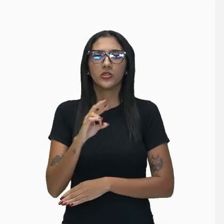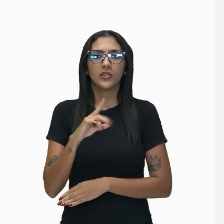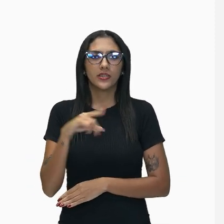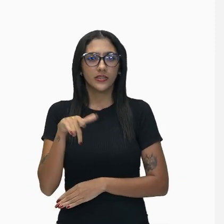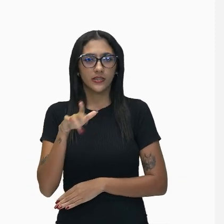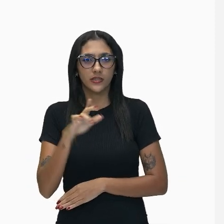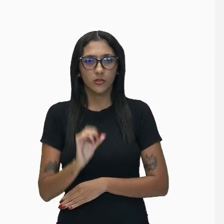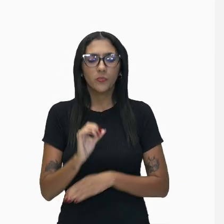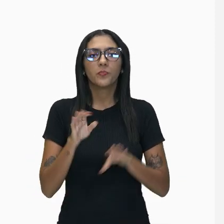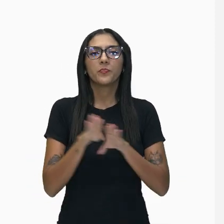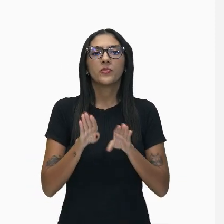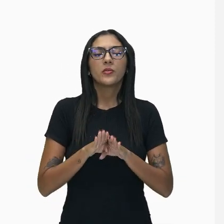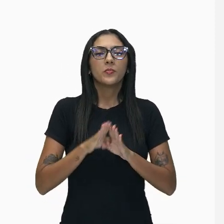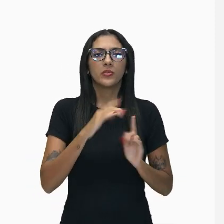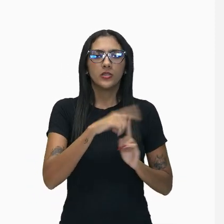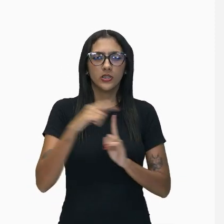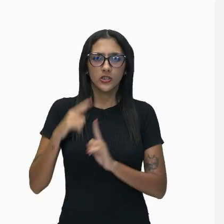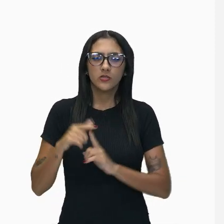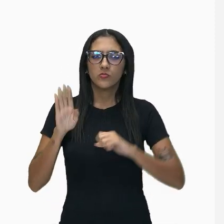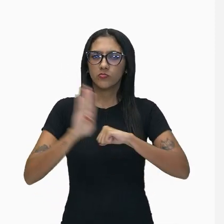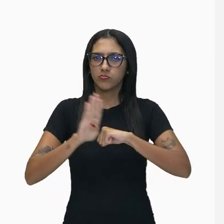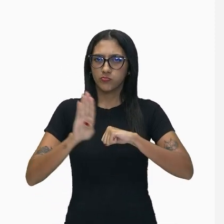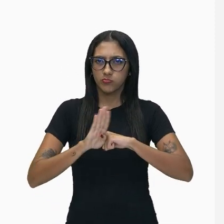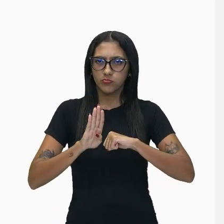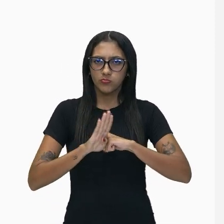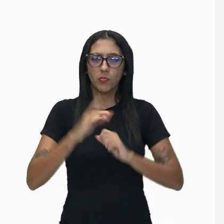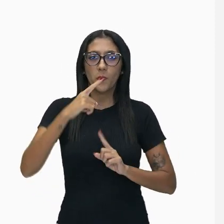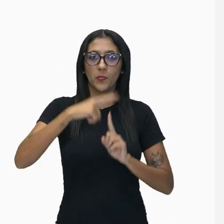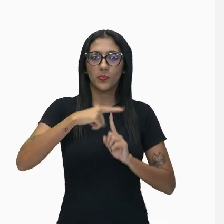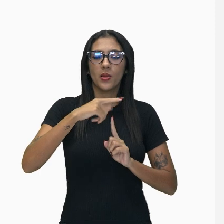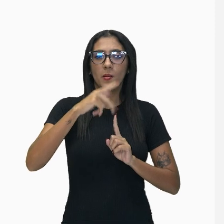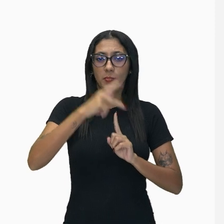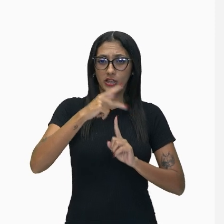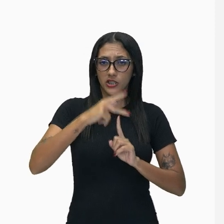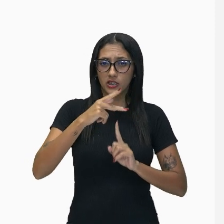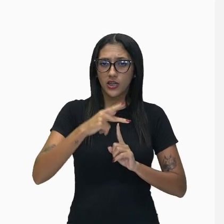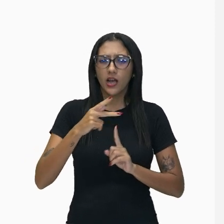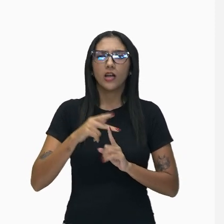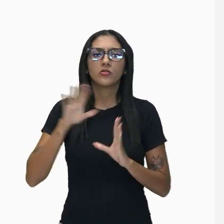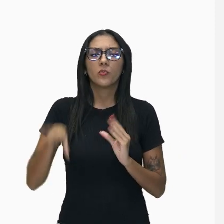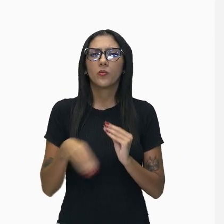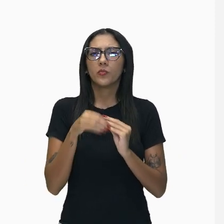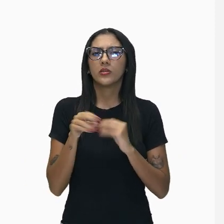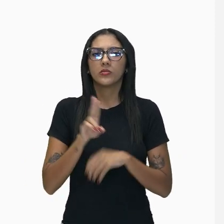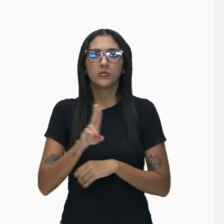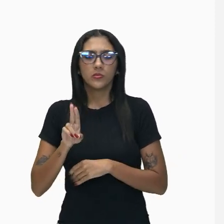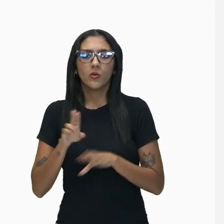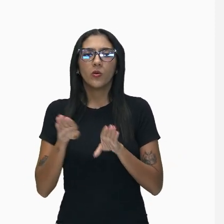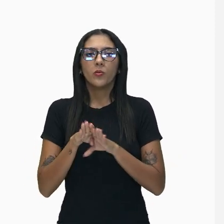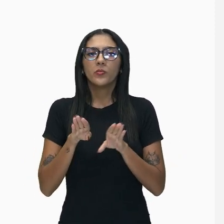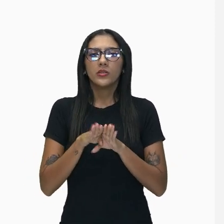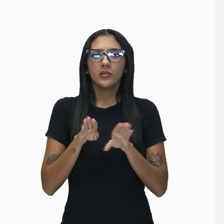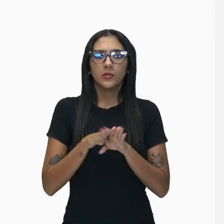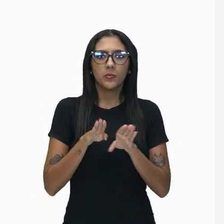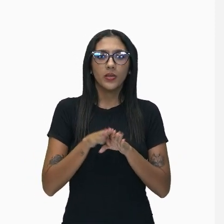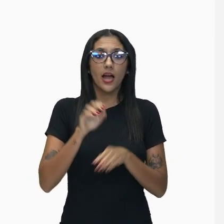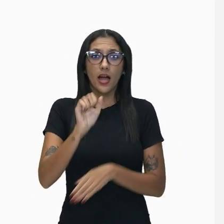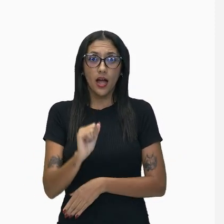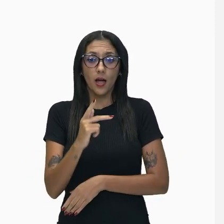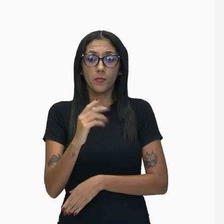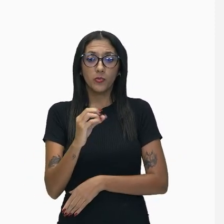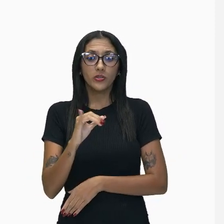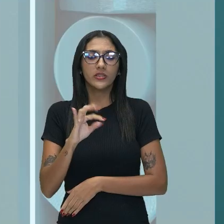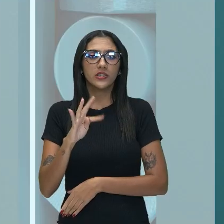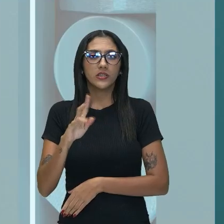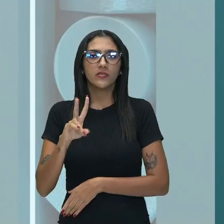orações subordinadas substantivas predicativas, completivas nominais e apositivas, certo?